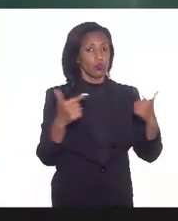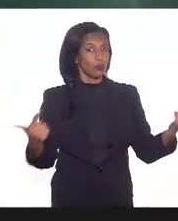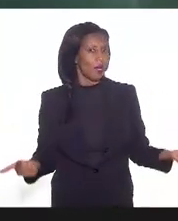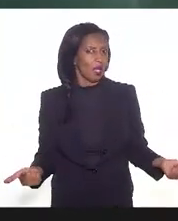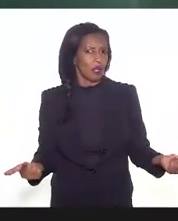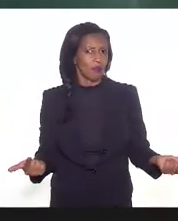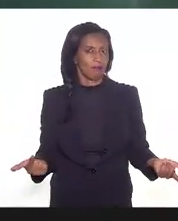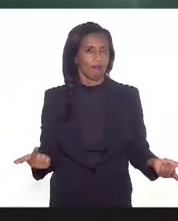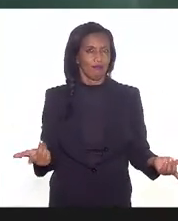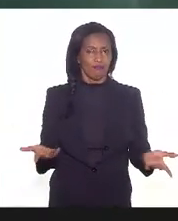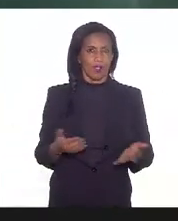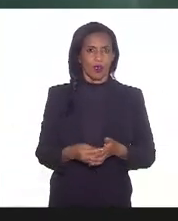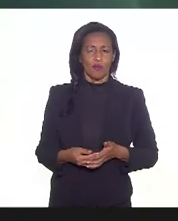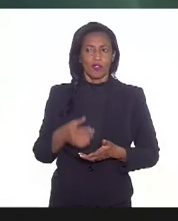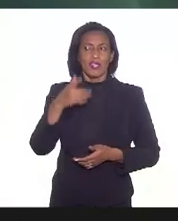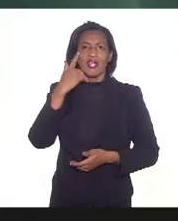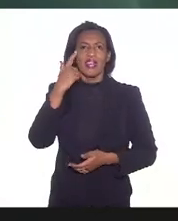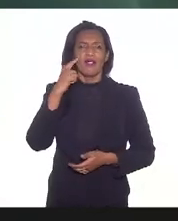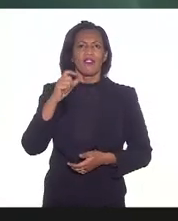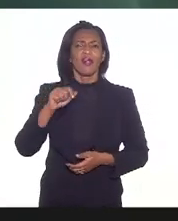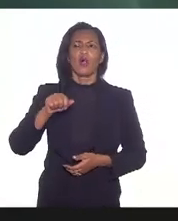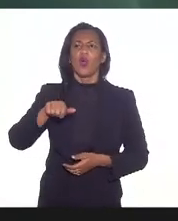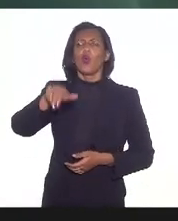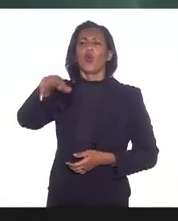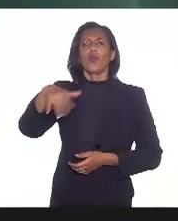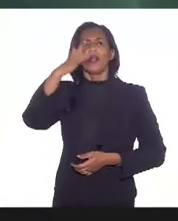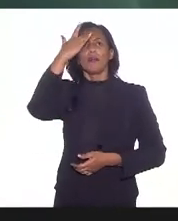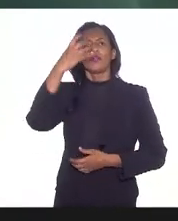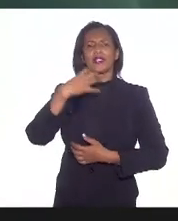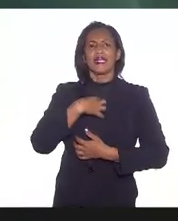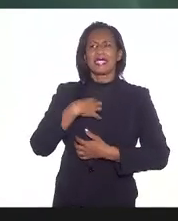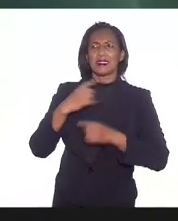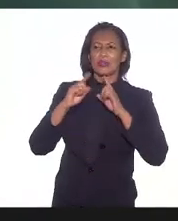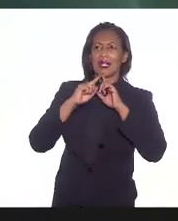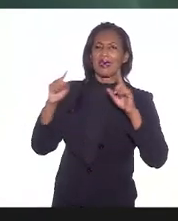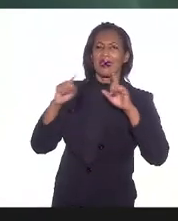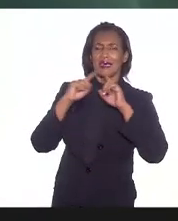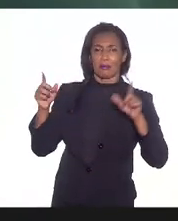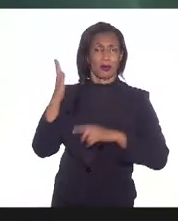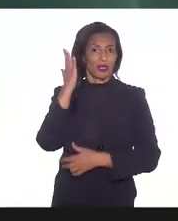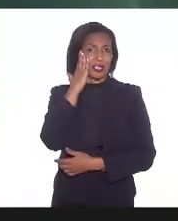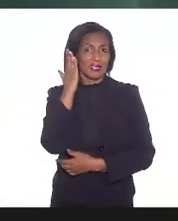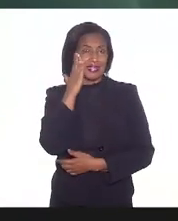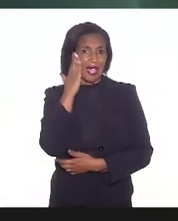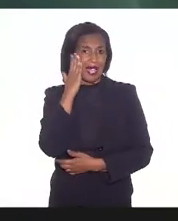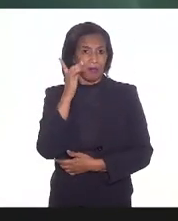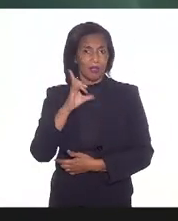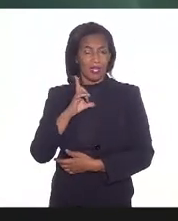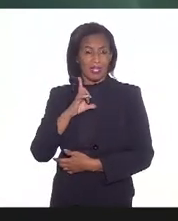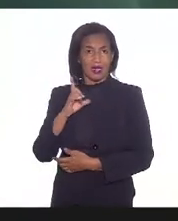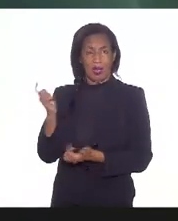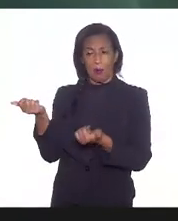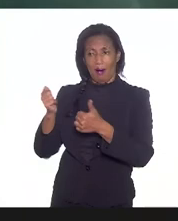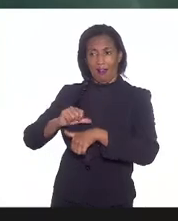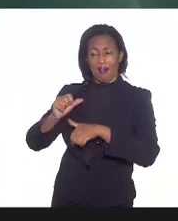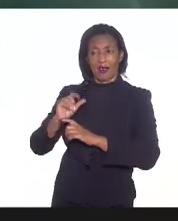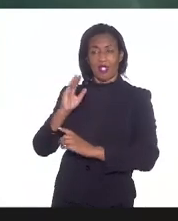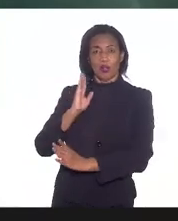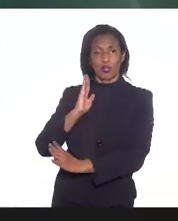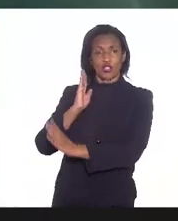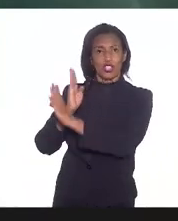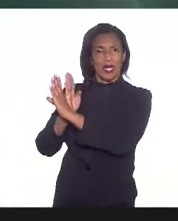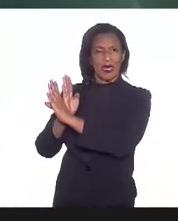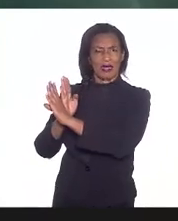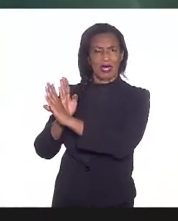testar pela queixa do paciente você tem que avaliar desempenho e queixa a gente sabe que existe uma relação direta da doença com patologia